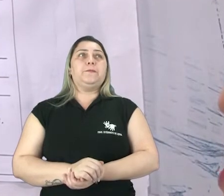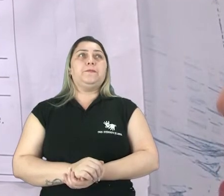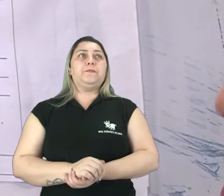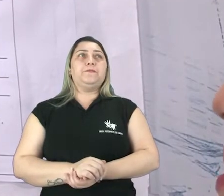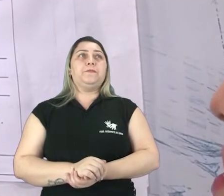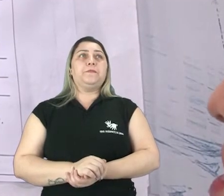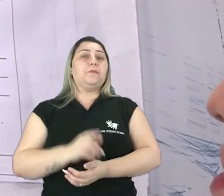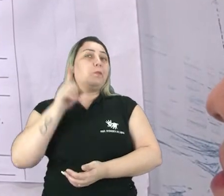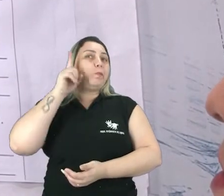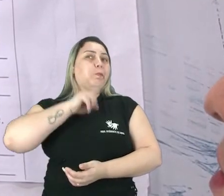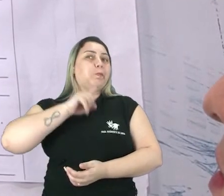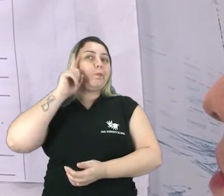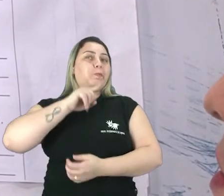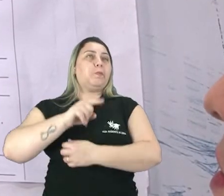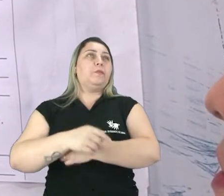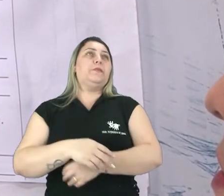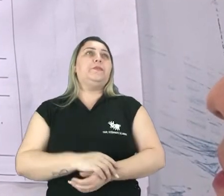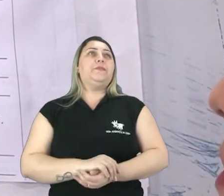Estados Unidos.